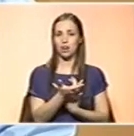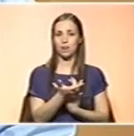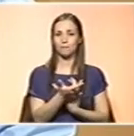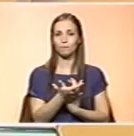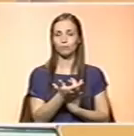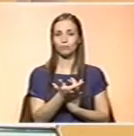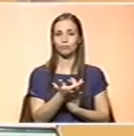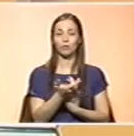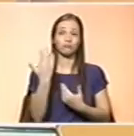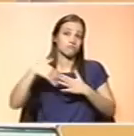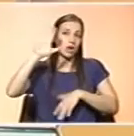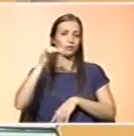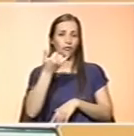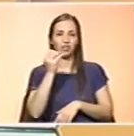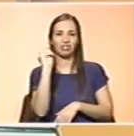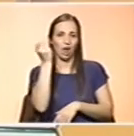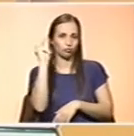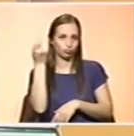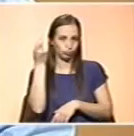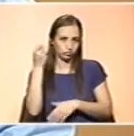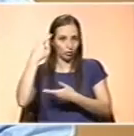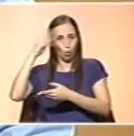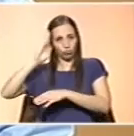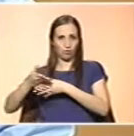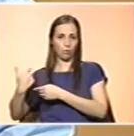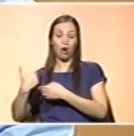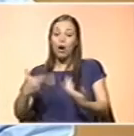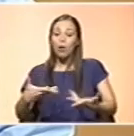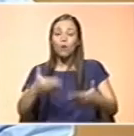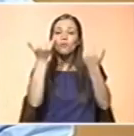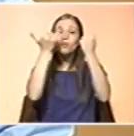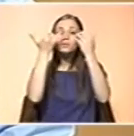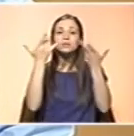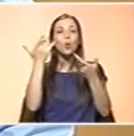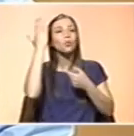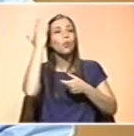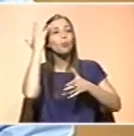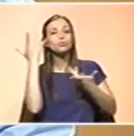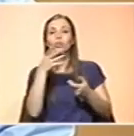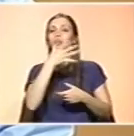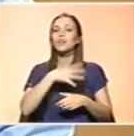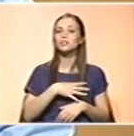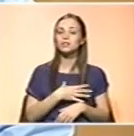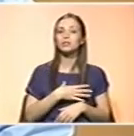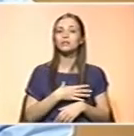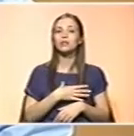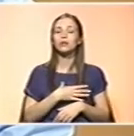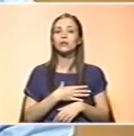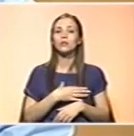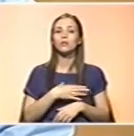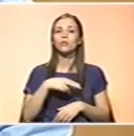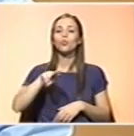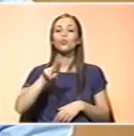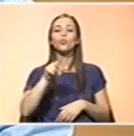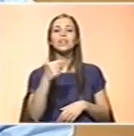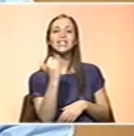já tem mais de 20 anos. Portanto, nós neste momento não temos dados que nos indiquem quais são os nutrimentos que estão em